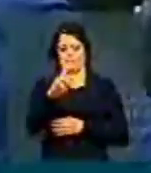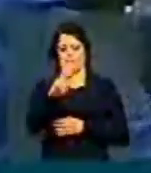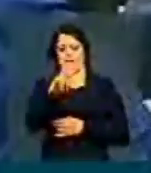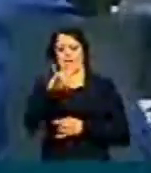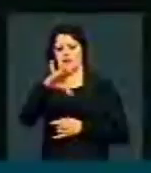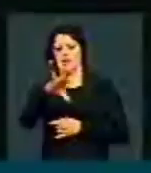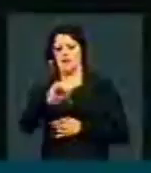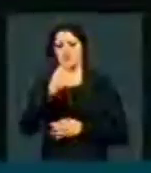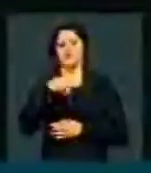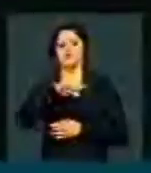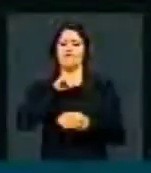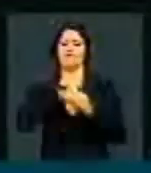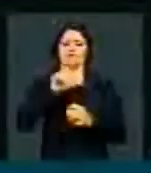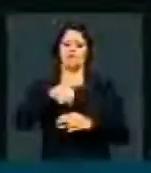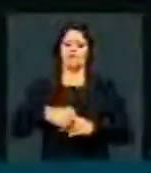votação sim.